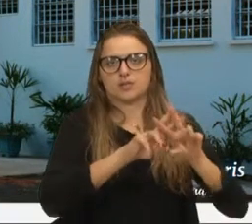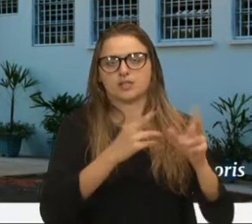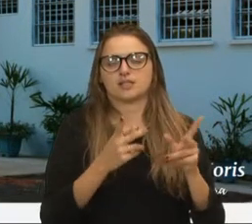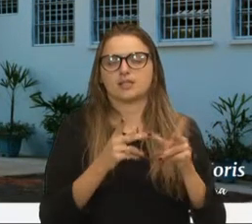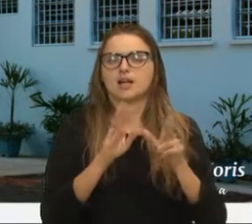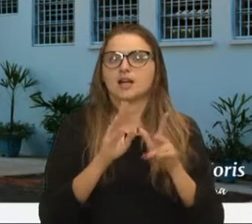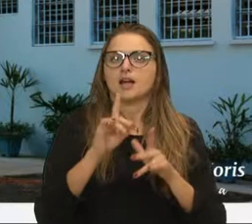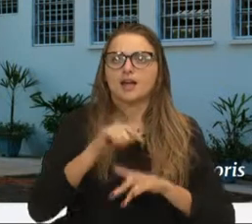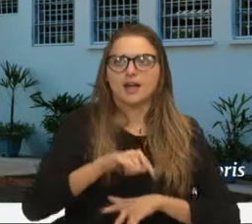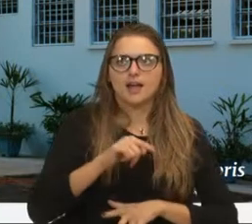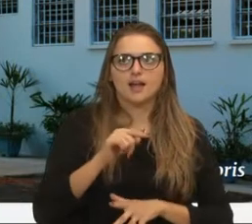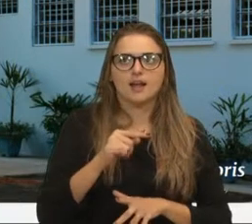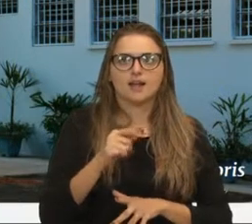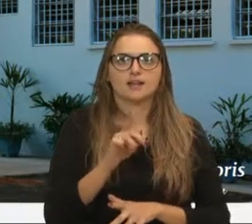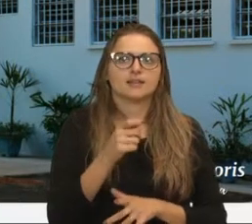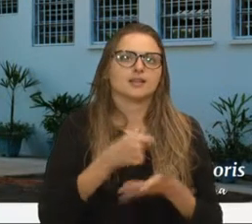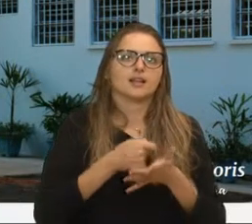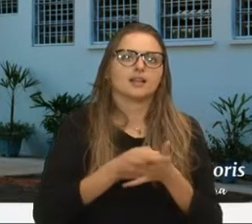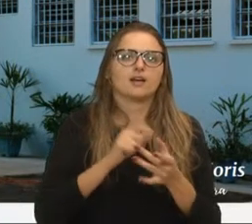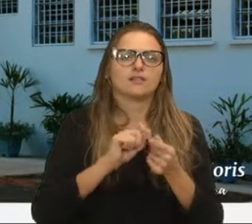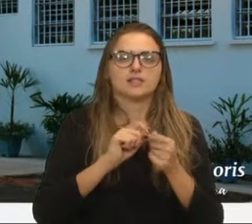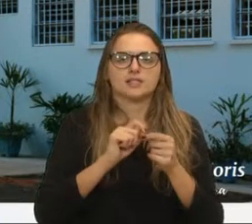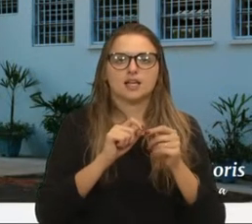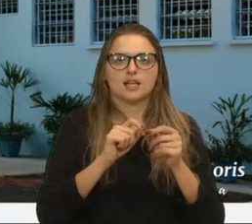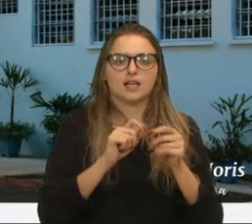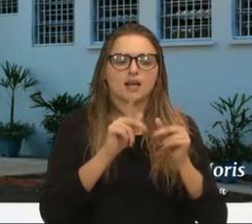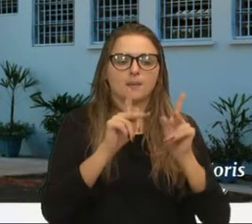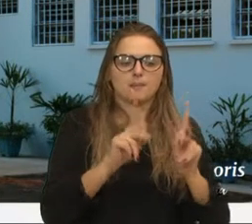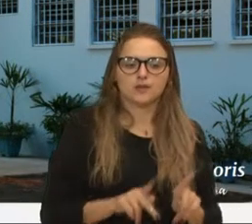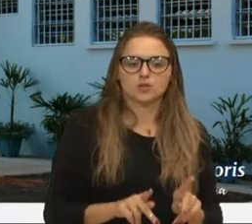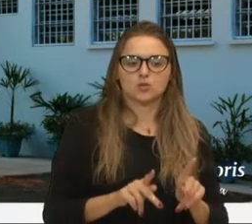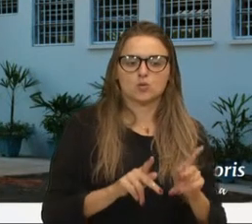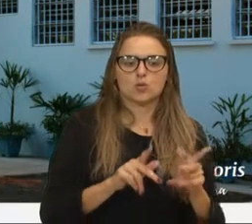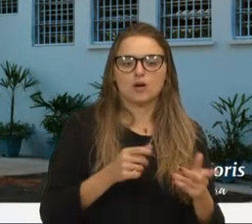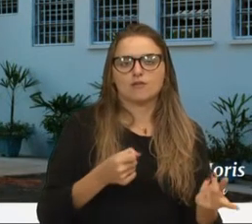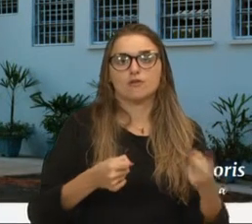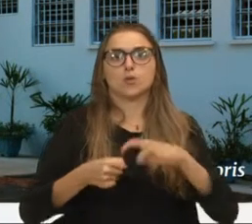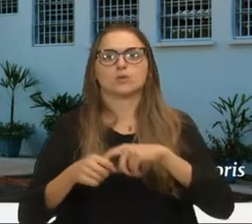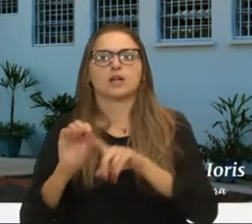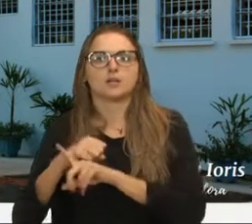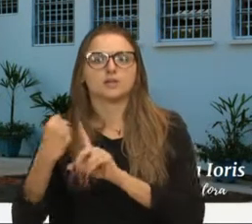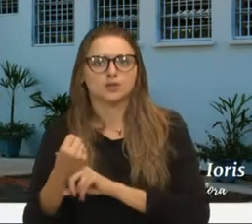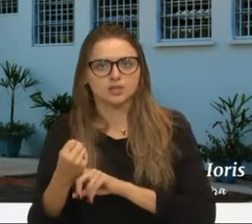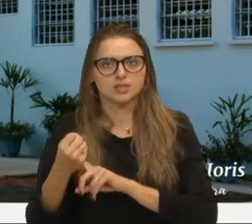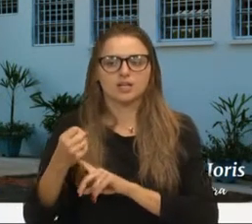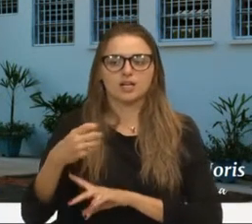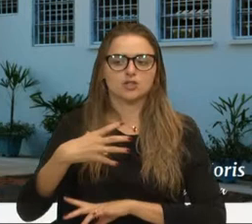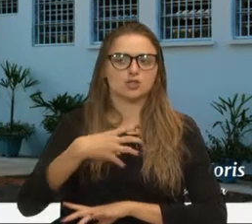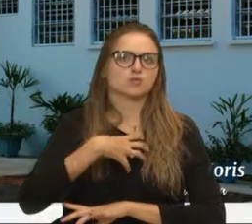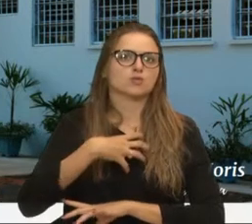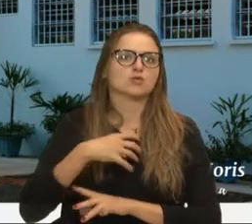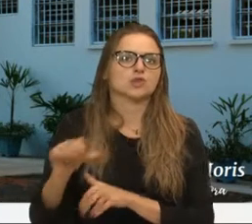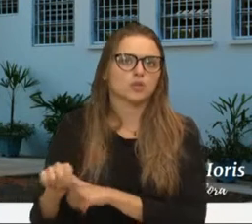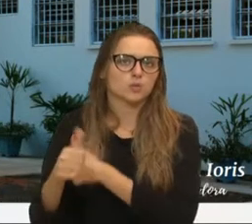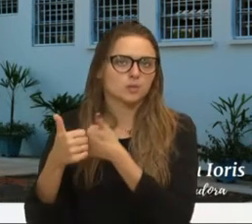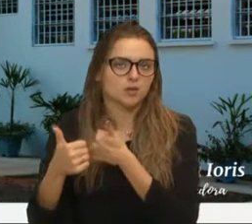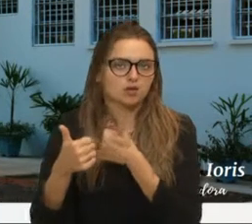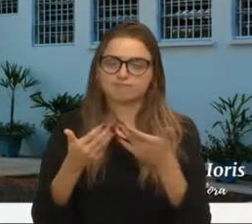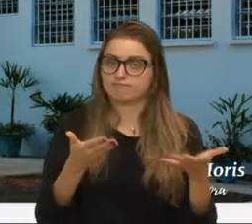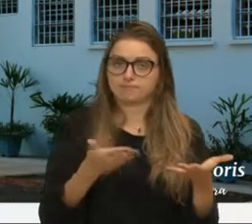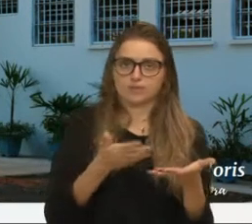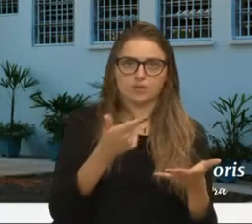reduzir a reincidência. É proteger a sociedade. Que hoje isso não está acontecendo.